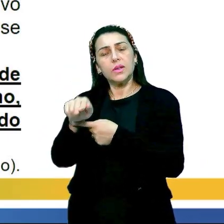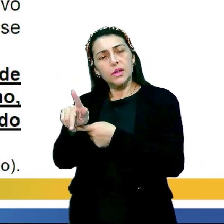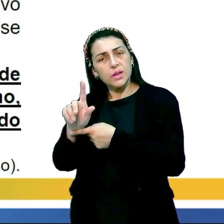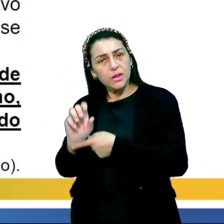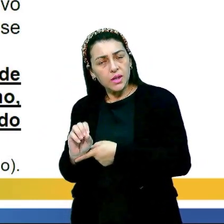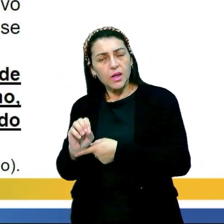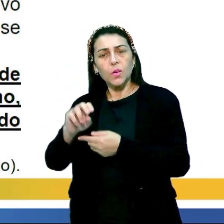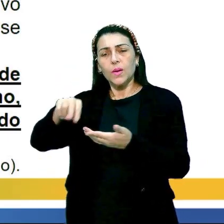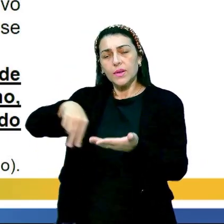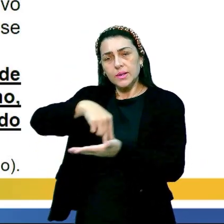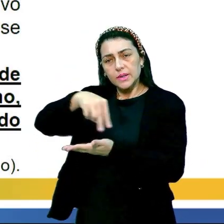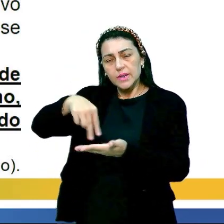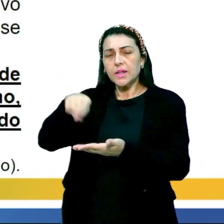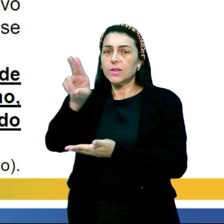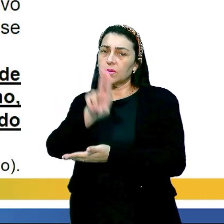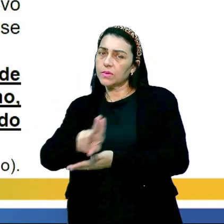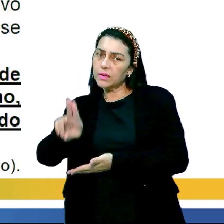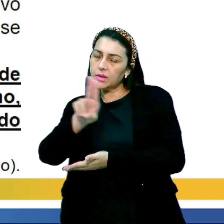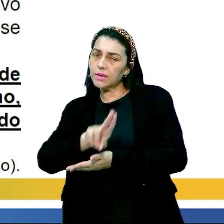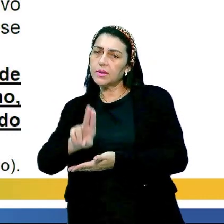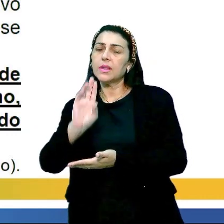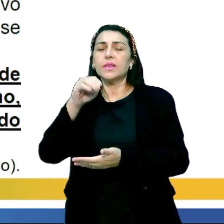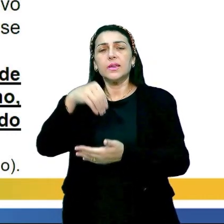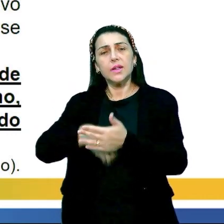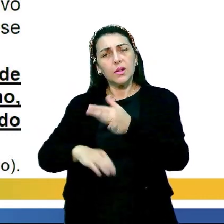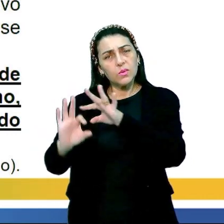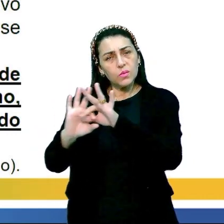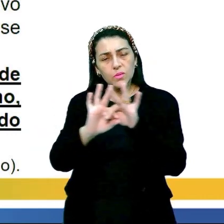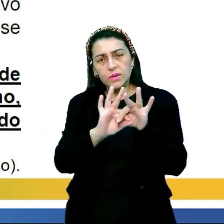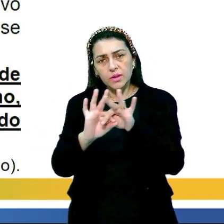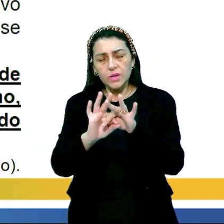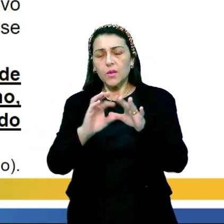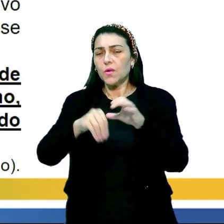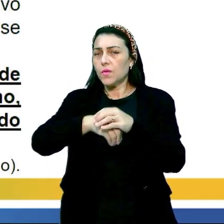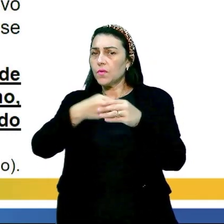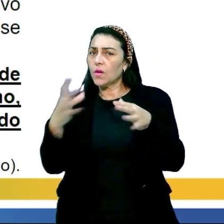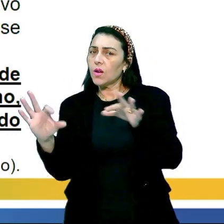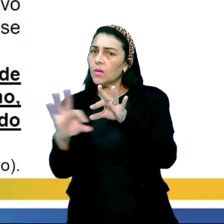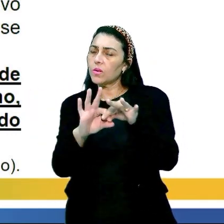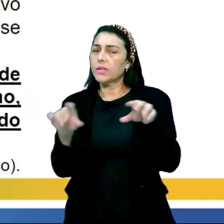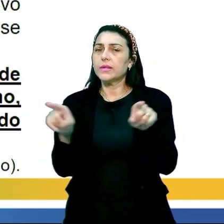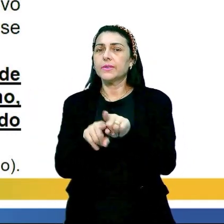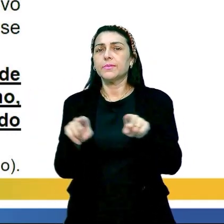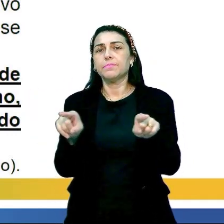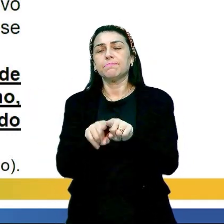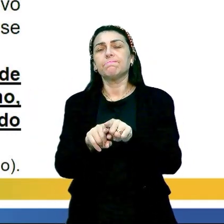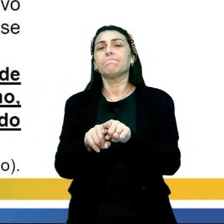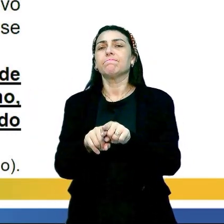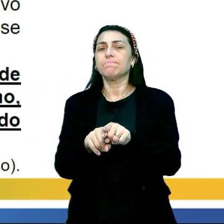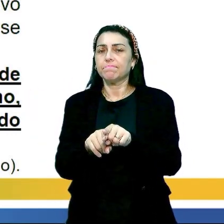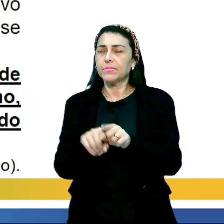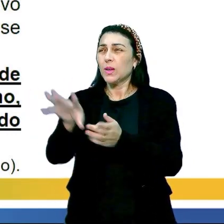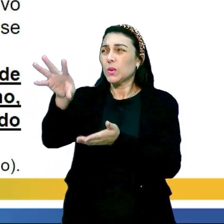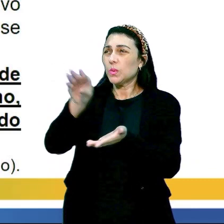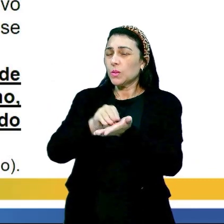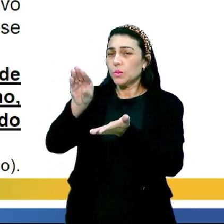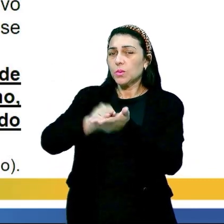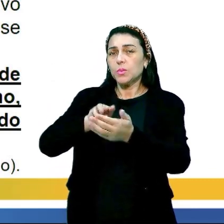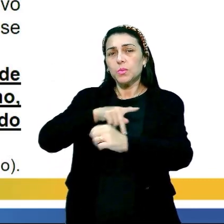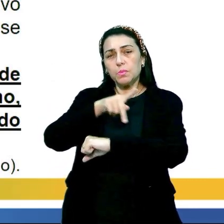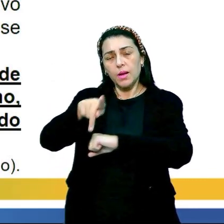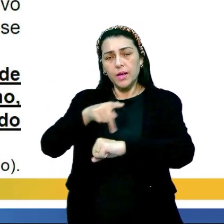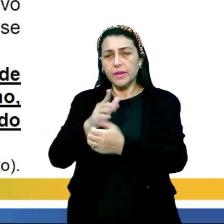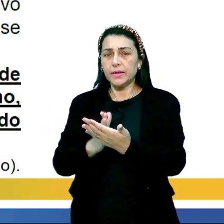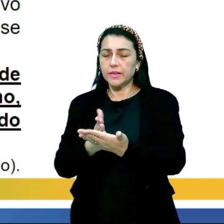Uma dança utilizada dentro do seu contexto, fora do seu contexto, ultrapassando fronteiras do